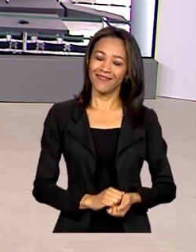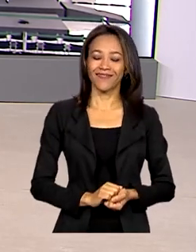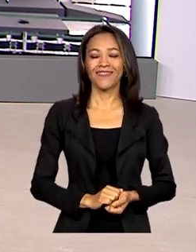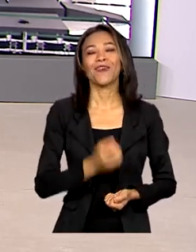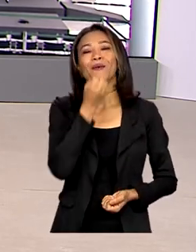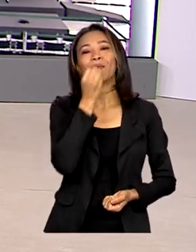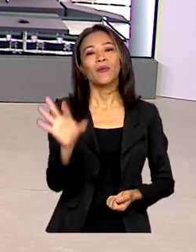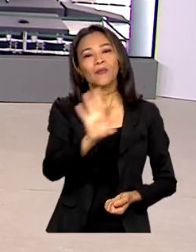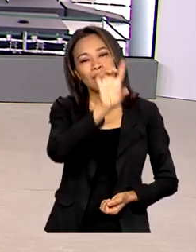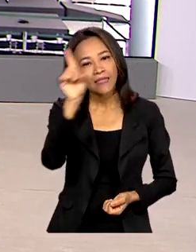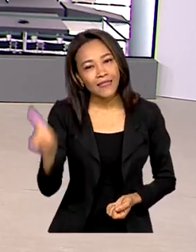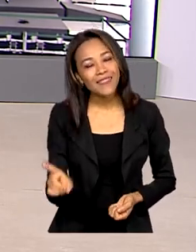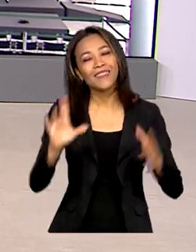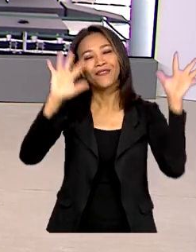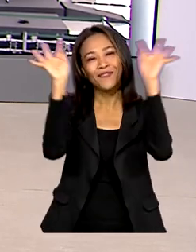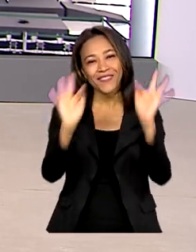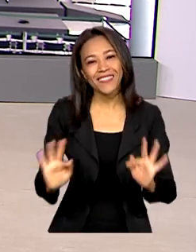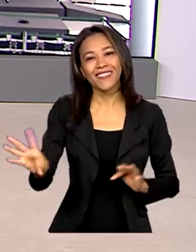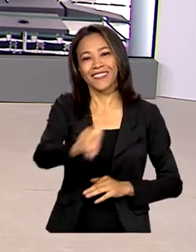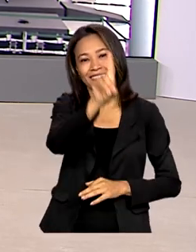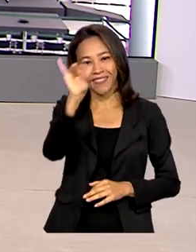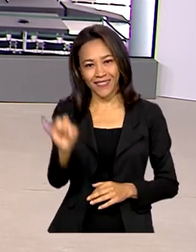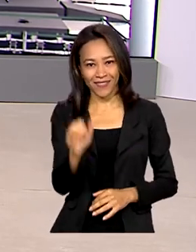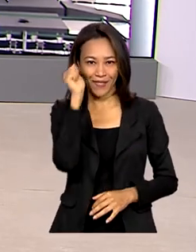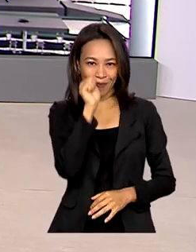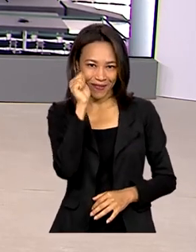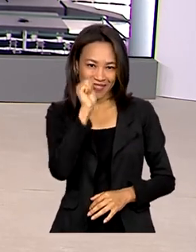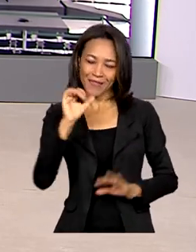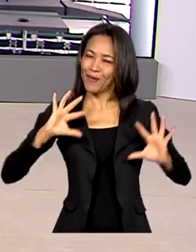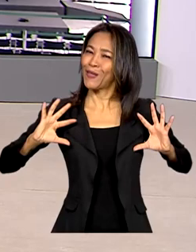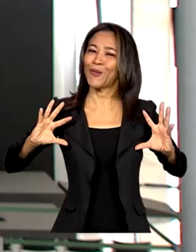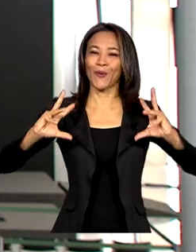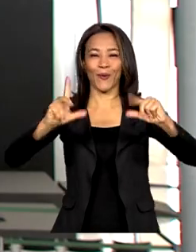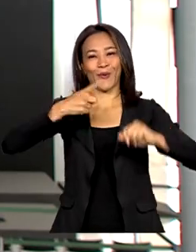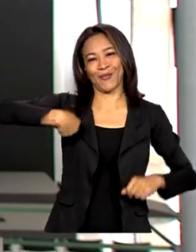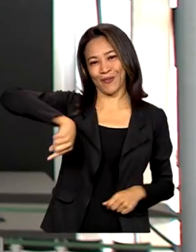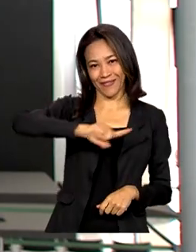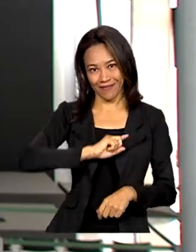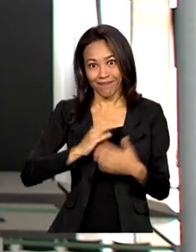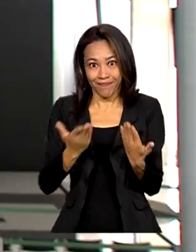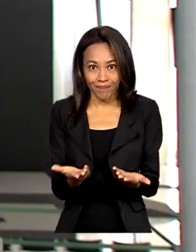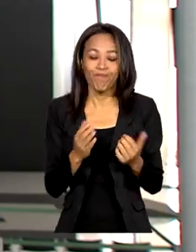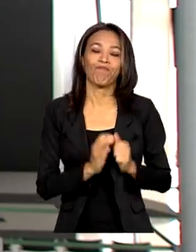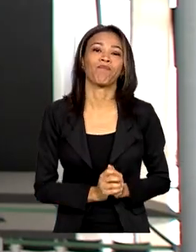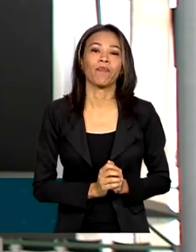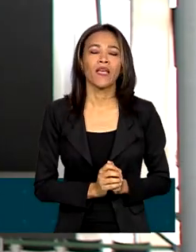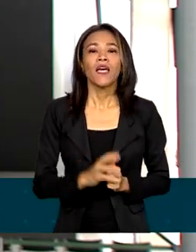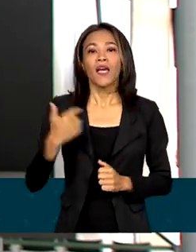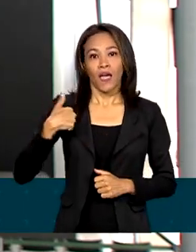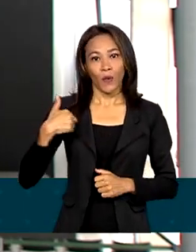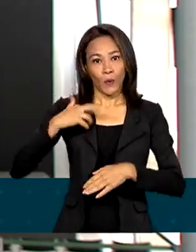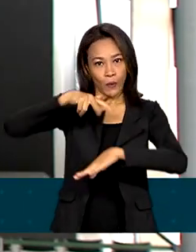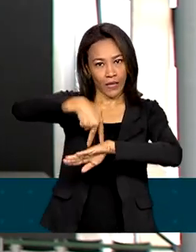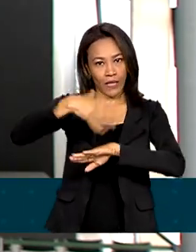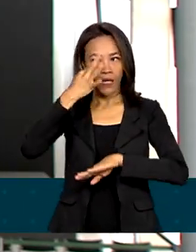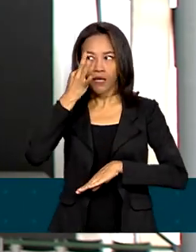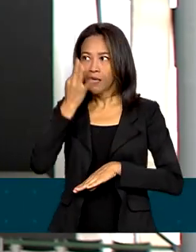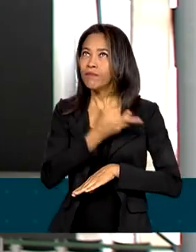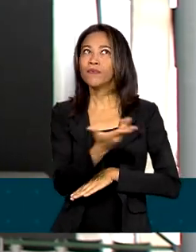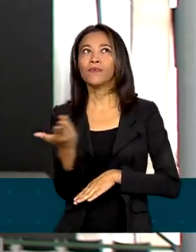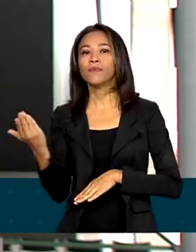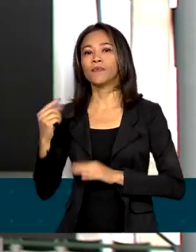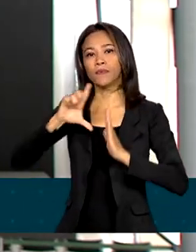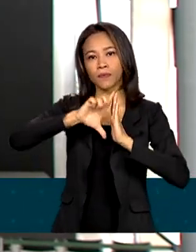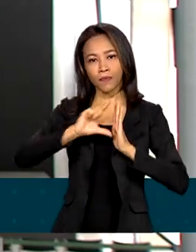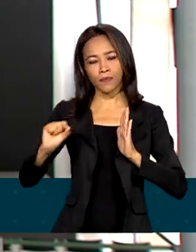dia, Natália. Feliz Dia das Mulheres para todas nós. Como você disse, estou aqui no Palácio do Planalto, onde vai